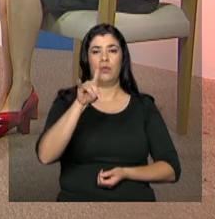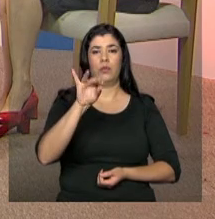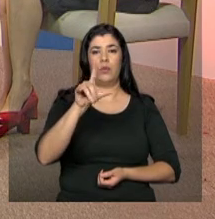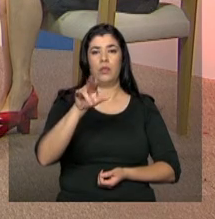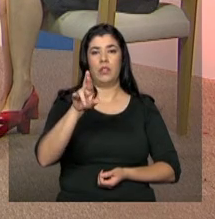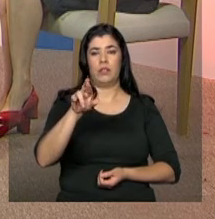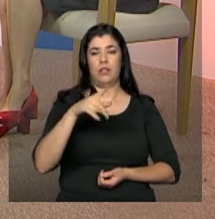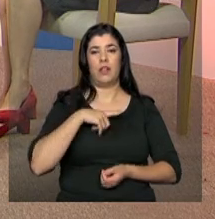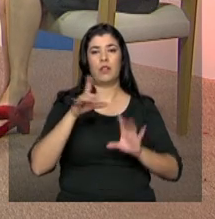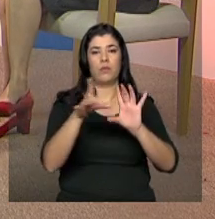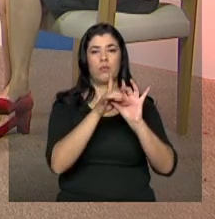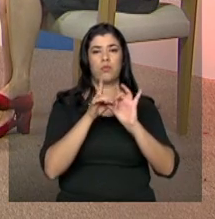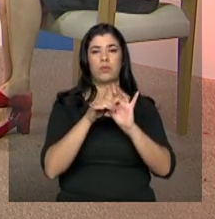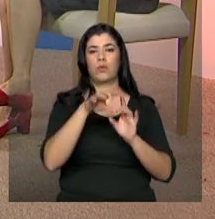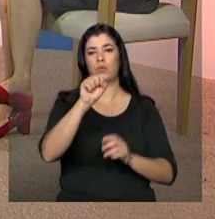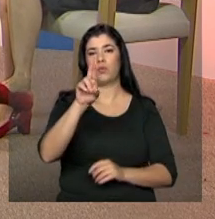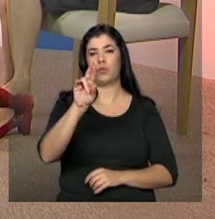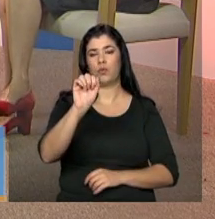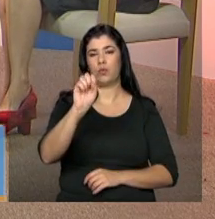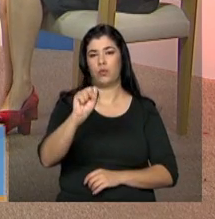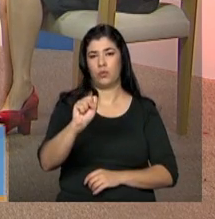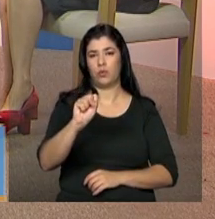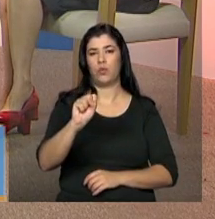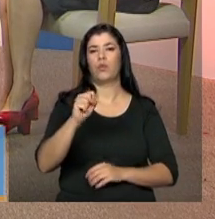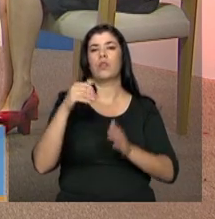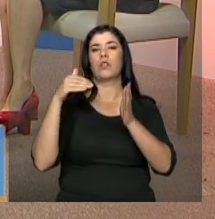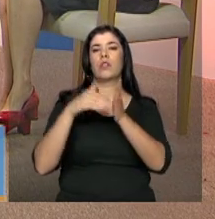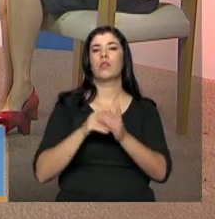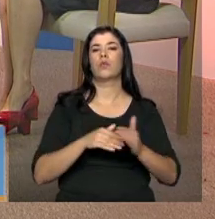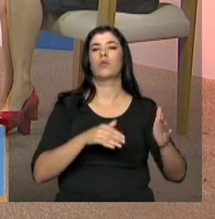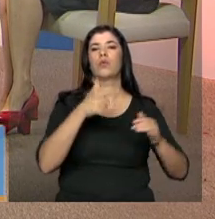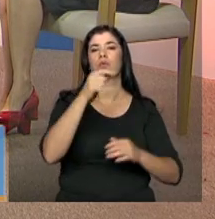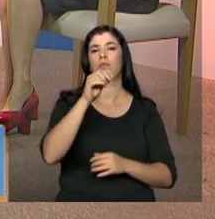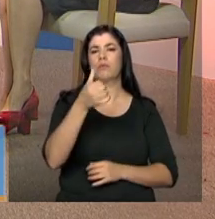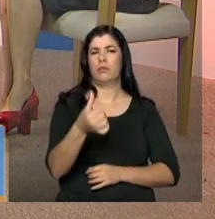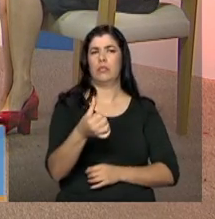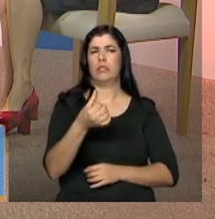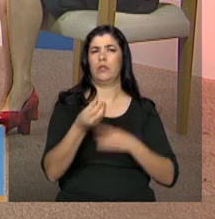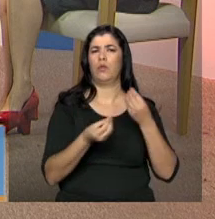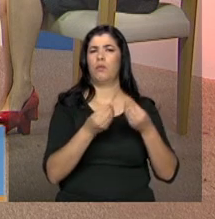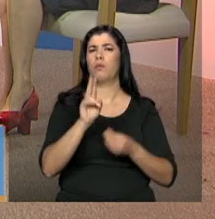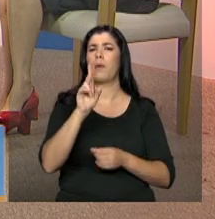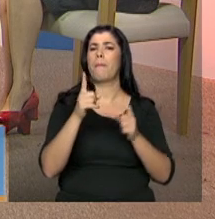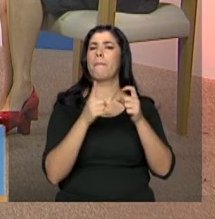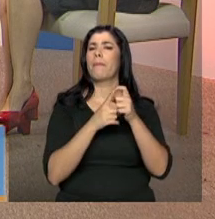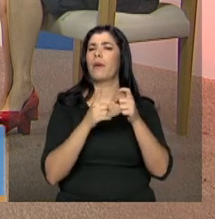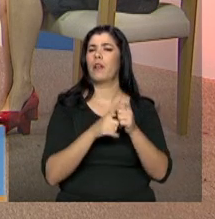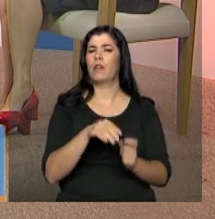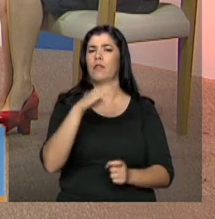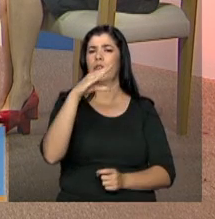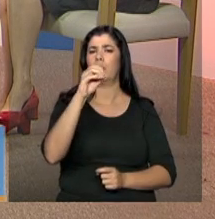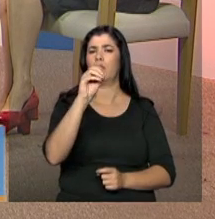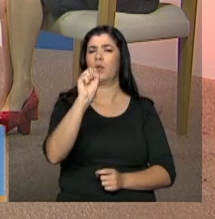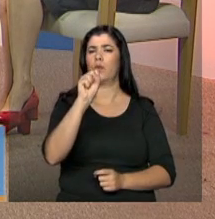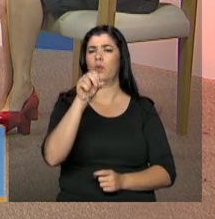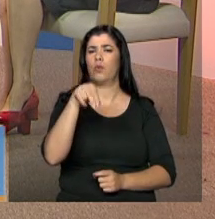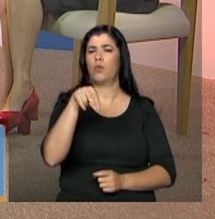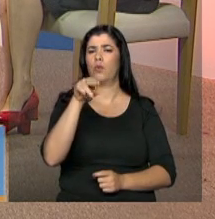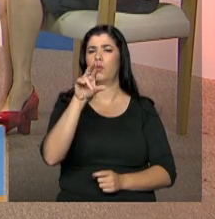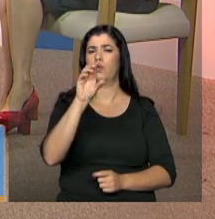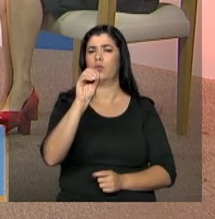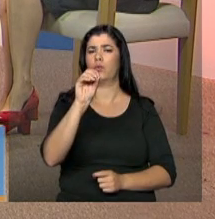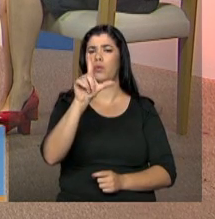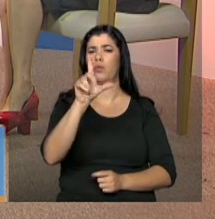brincado dizendo o seguinte, que consolidar os suos parece, para alguns, tem suado como um tema um pouco utópico, né,